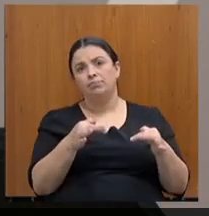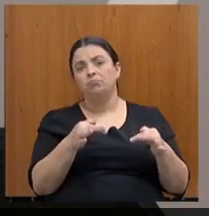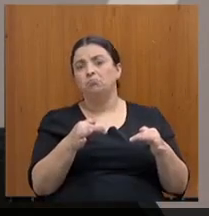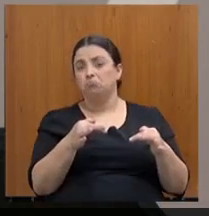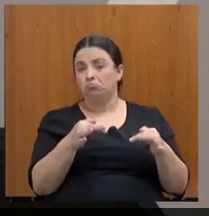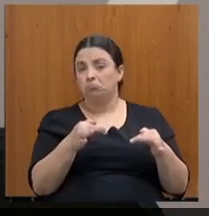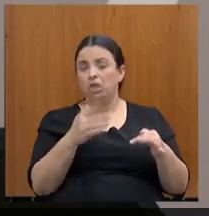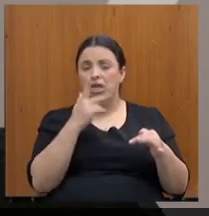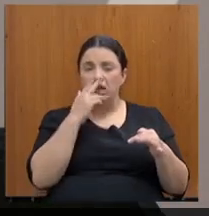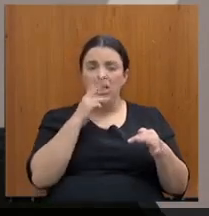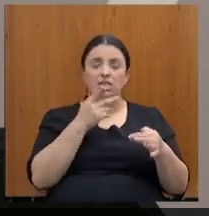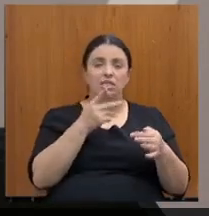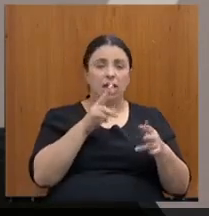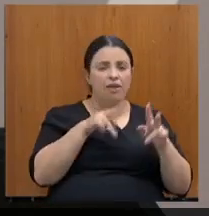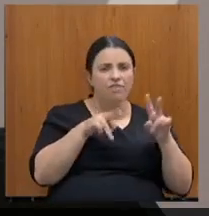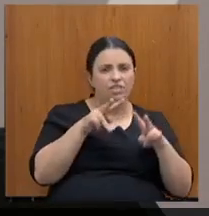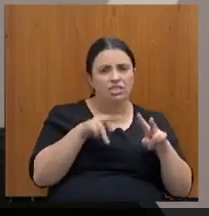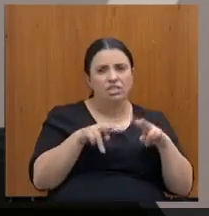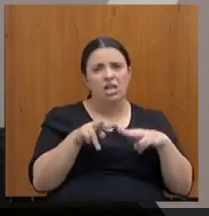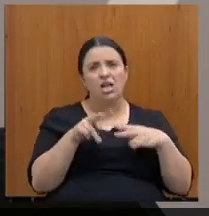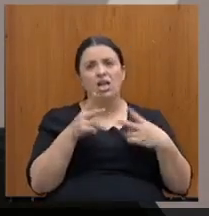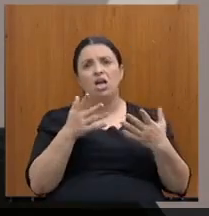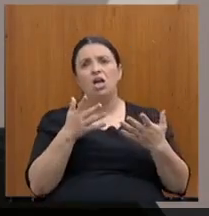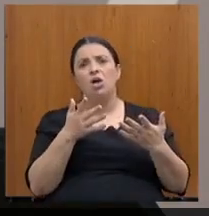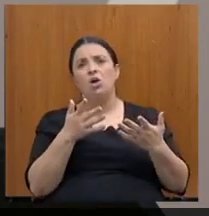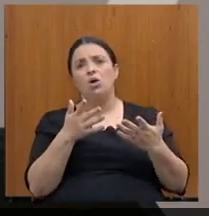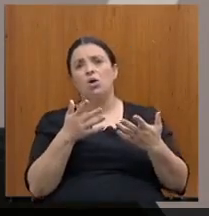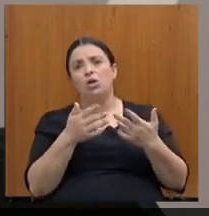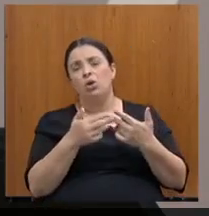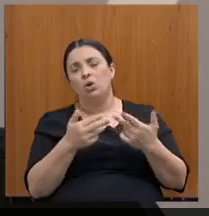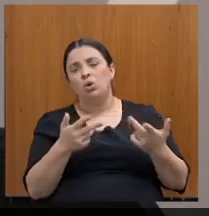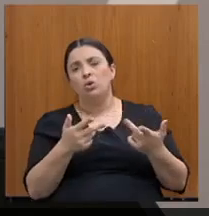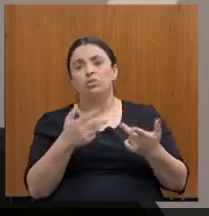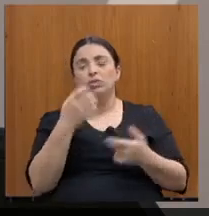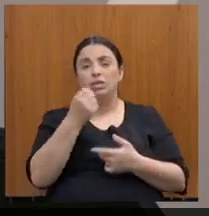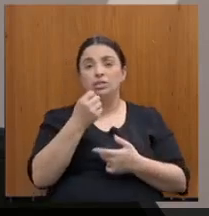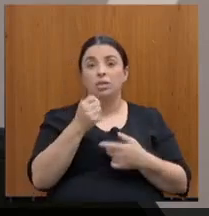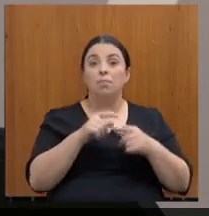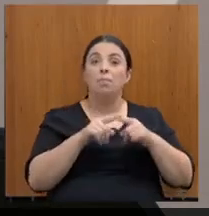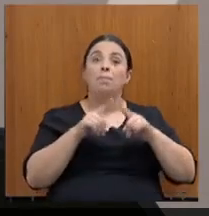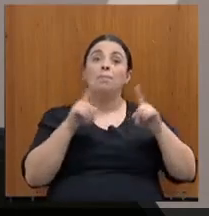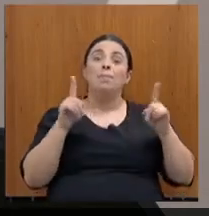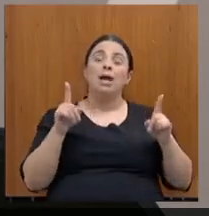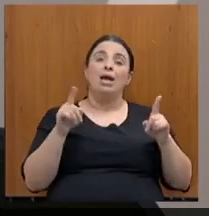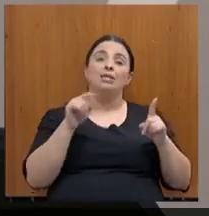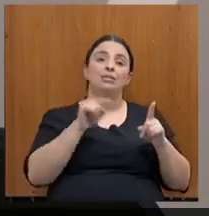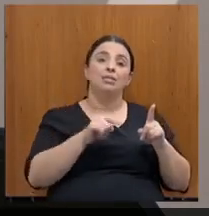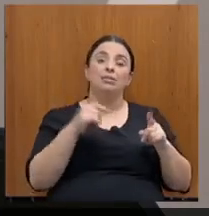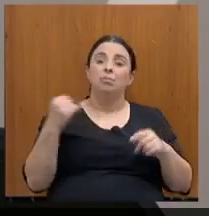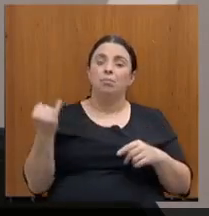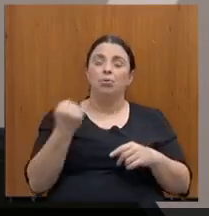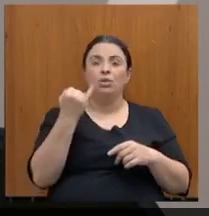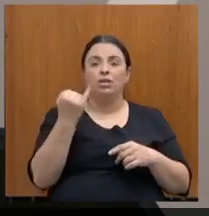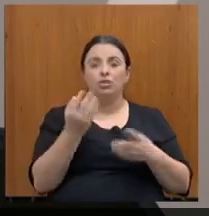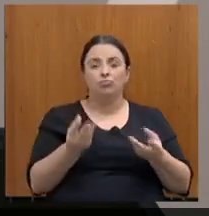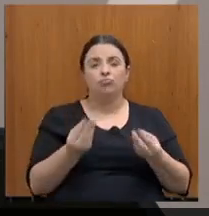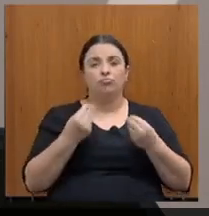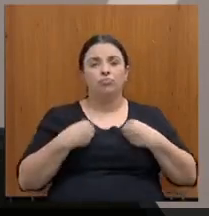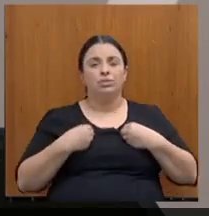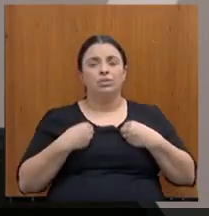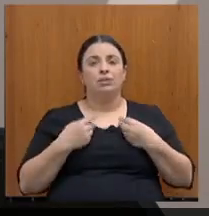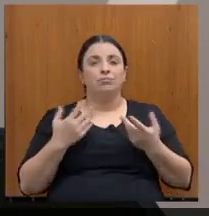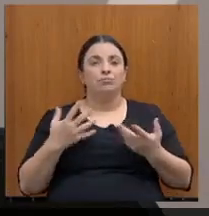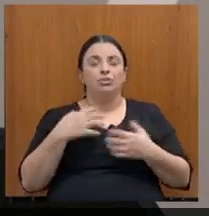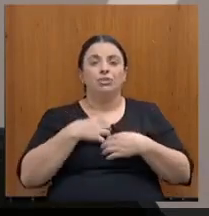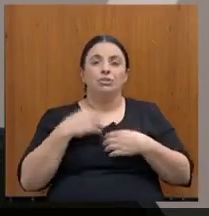essas revisões da colocação dos laticínios, mas é para nós muito importante, muito importante,